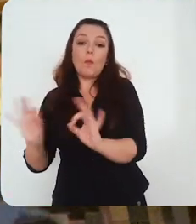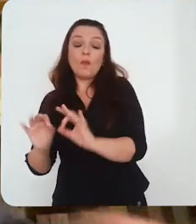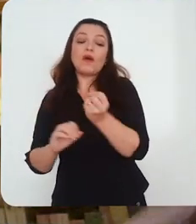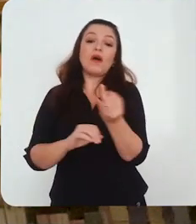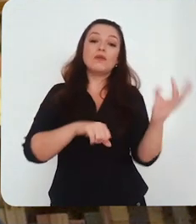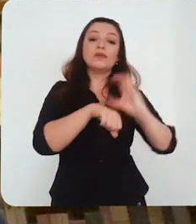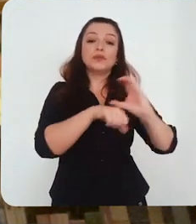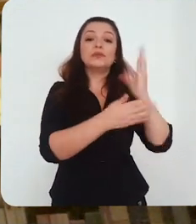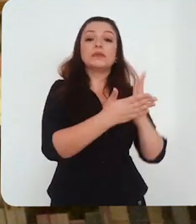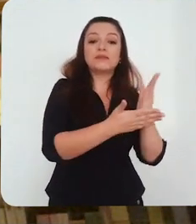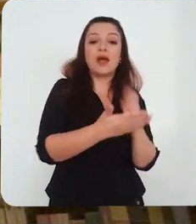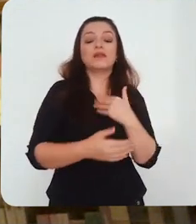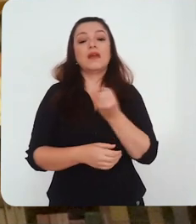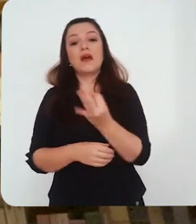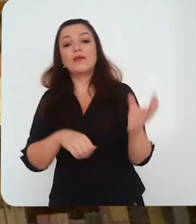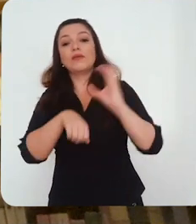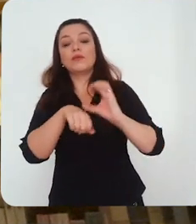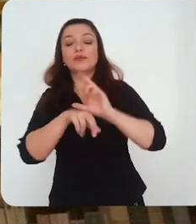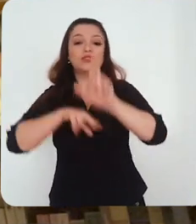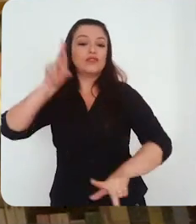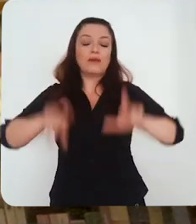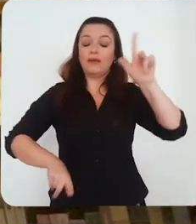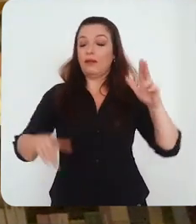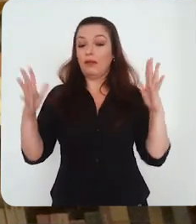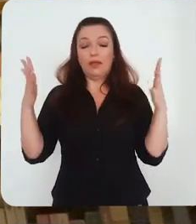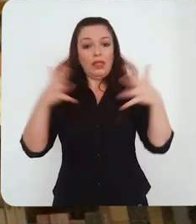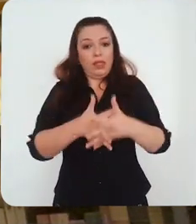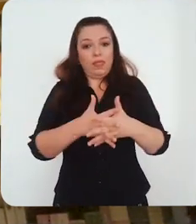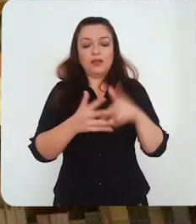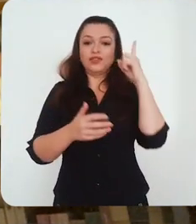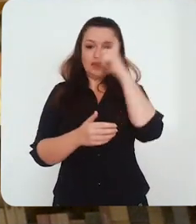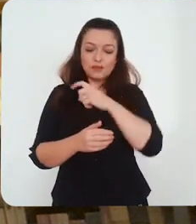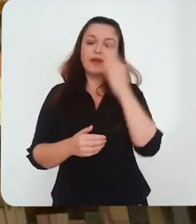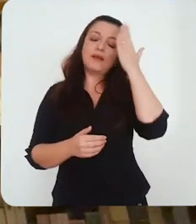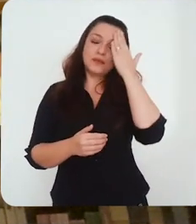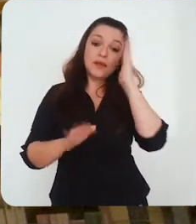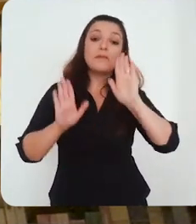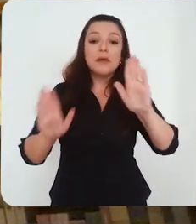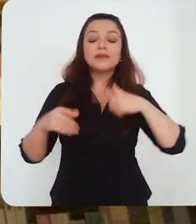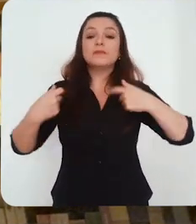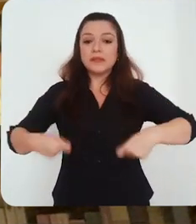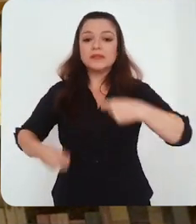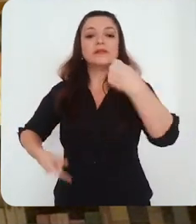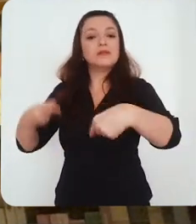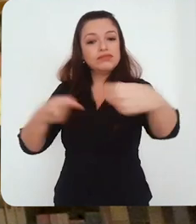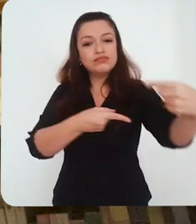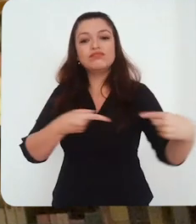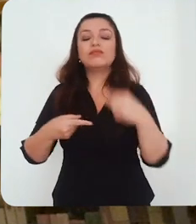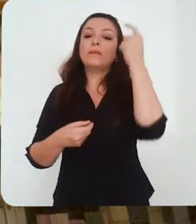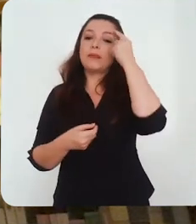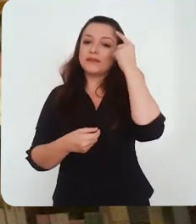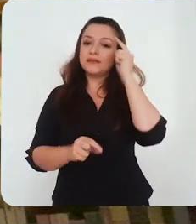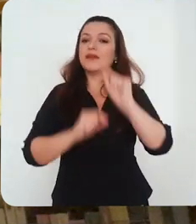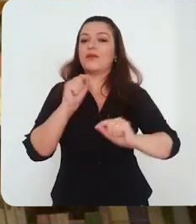aderiram ou dos cursos que aderiram de modo desigual, enfim, nós vamos ter que enfrentar, mas acho que temos que fazer essa discussão